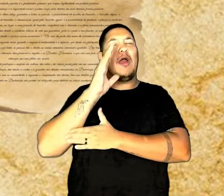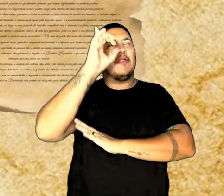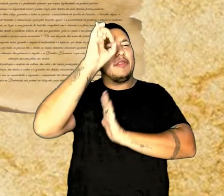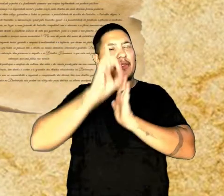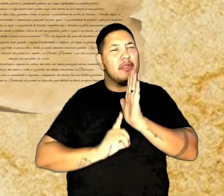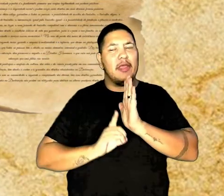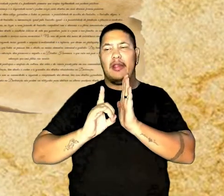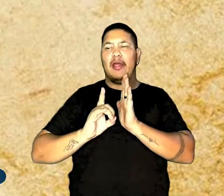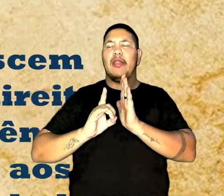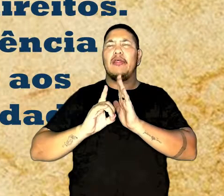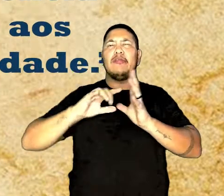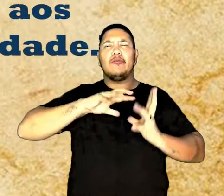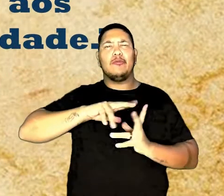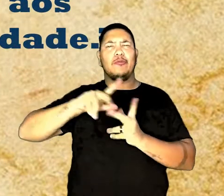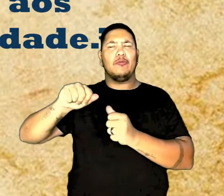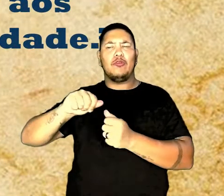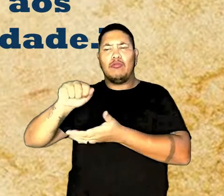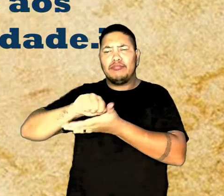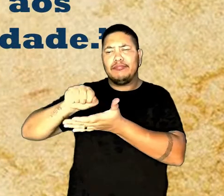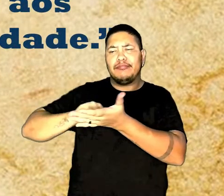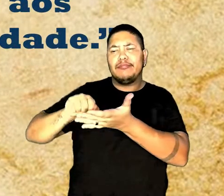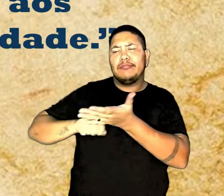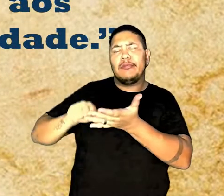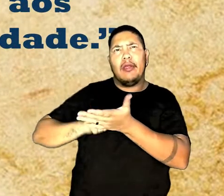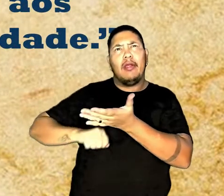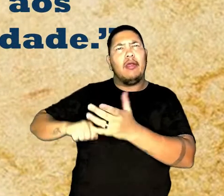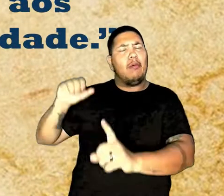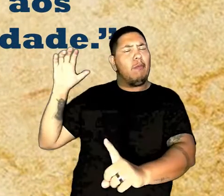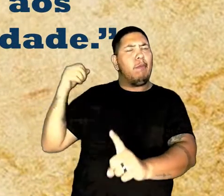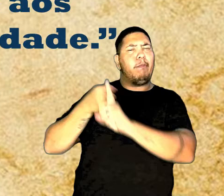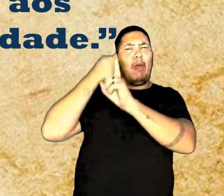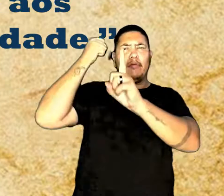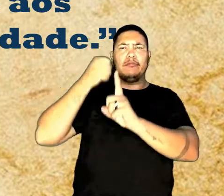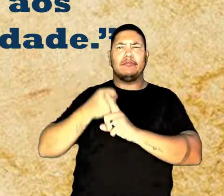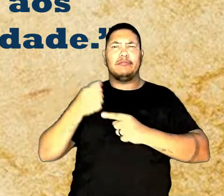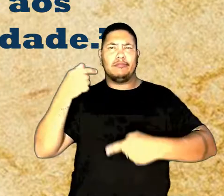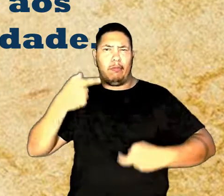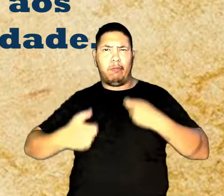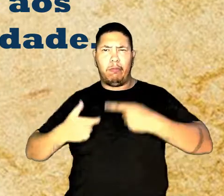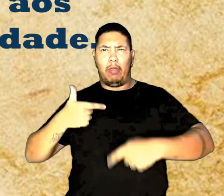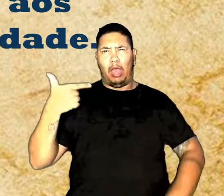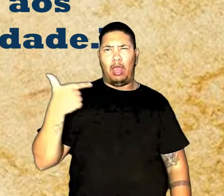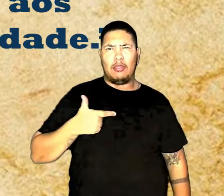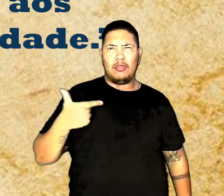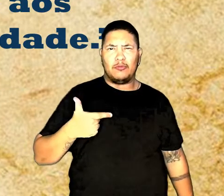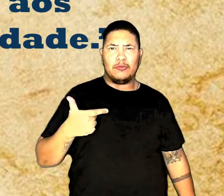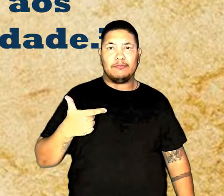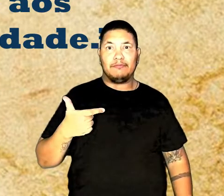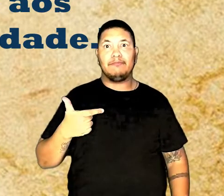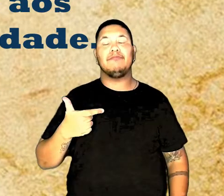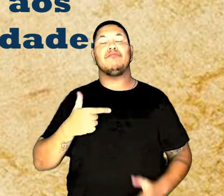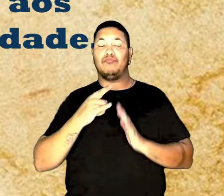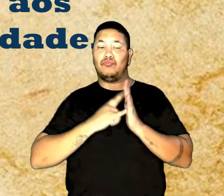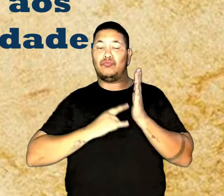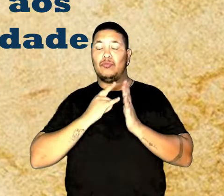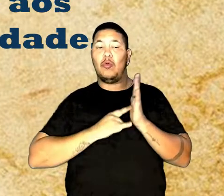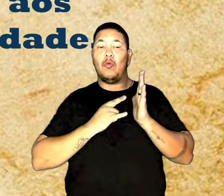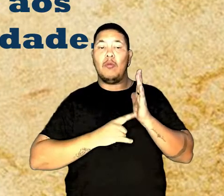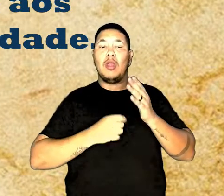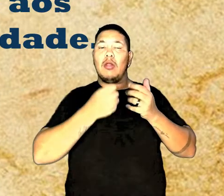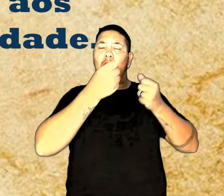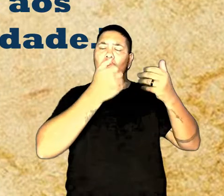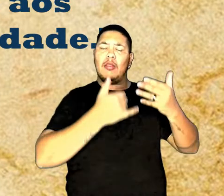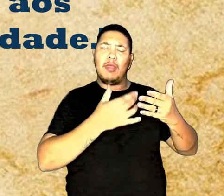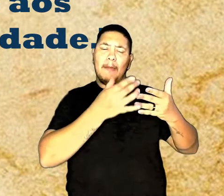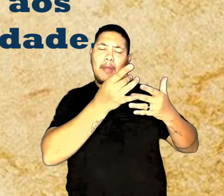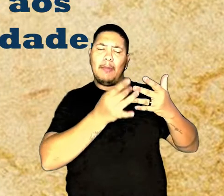Direitos Humanos, Redigida sob o impacto das atrocidades cometidas durante a Segunda Guerra Mundial, o documento